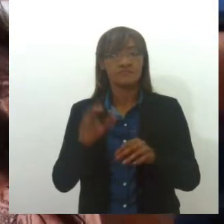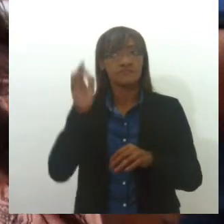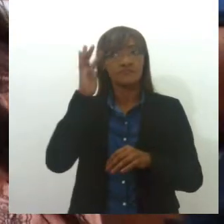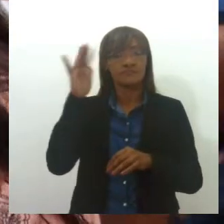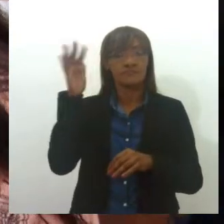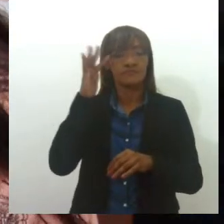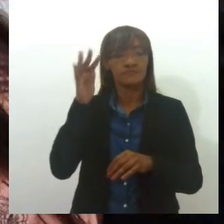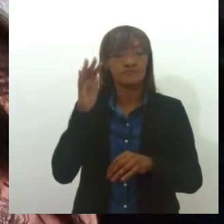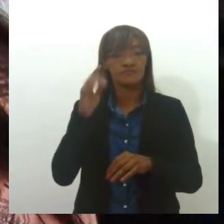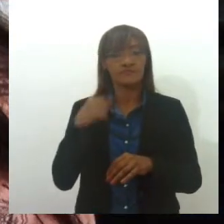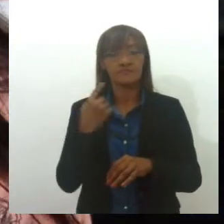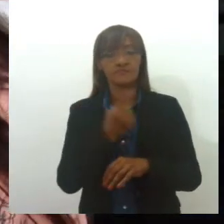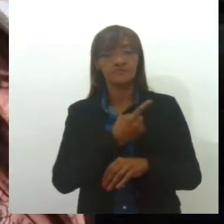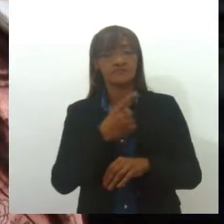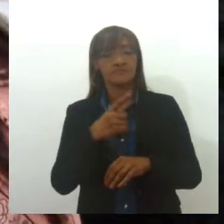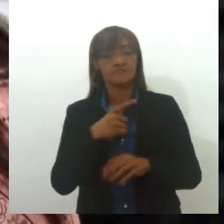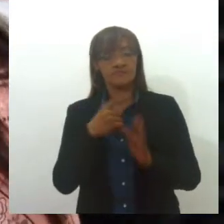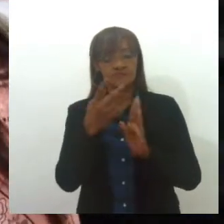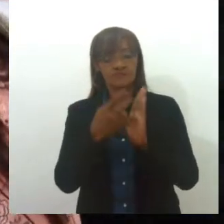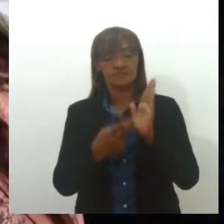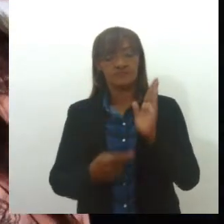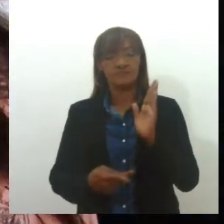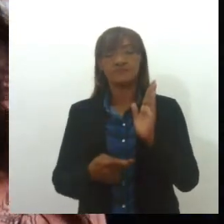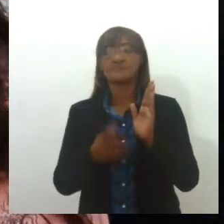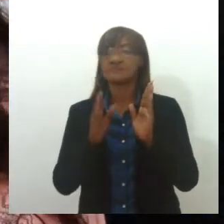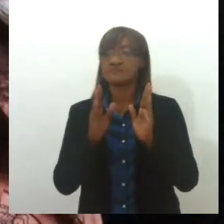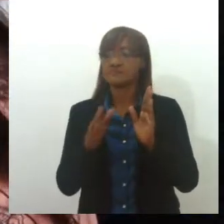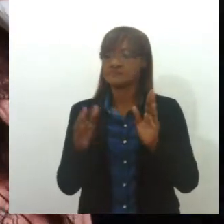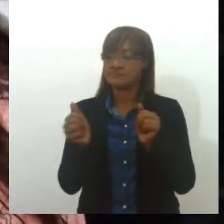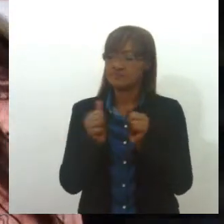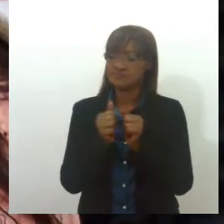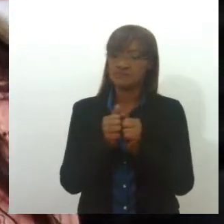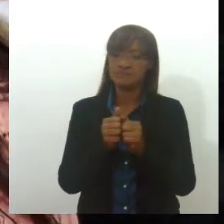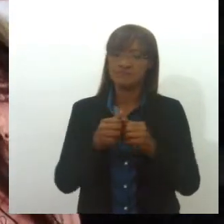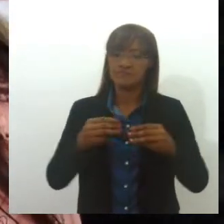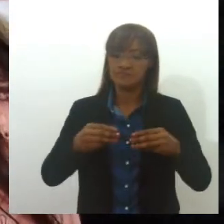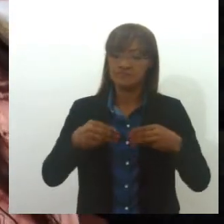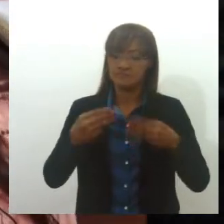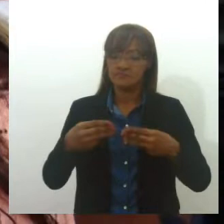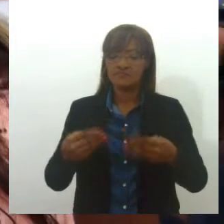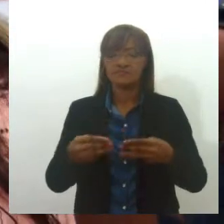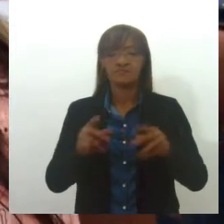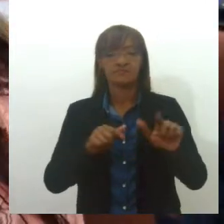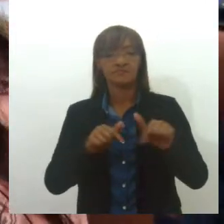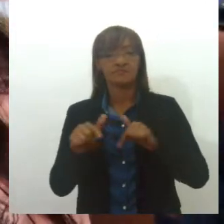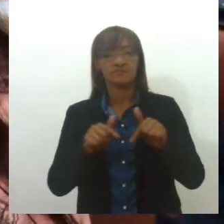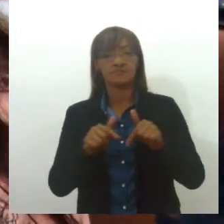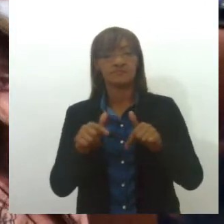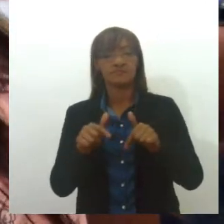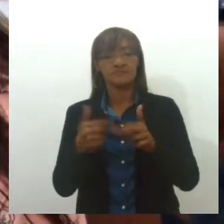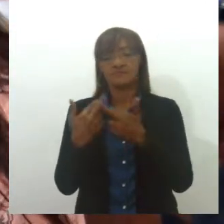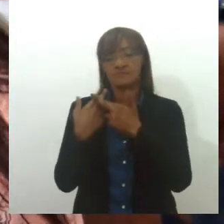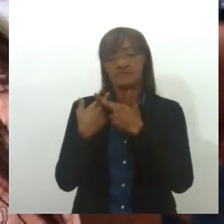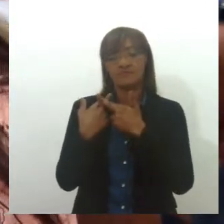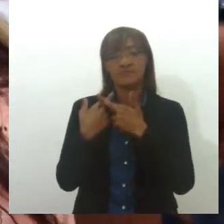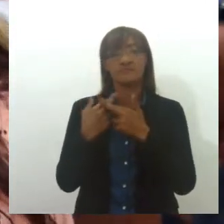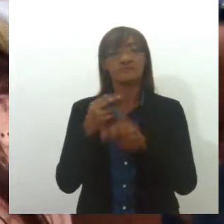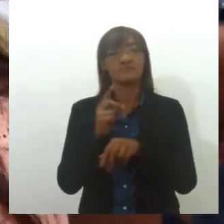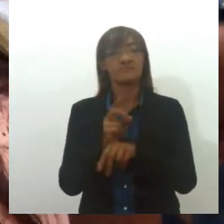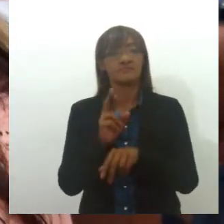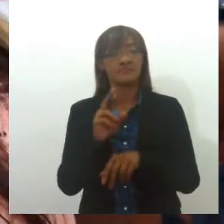rede, e esse projeto a gente somou parceria com o Ministério Público do Trabalho, através do doutor Emerson, e está sendo